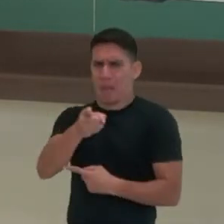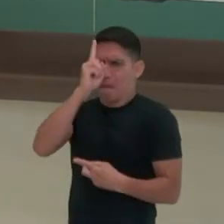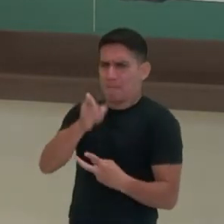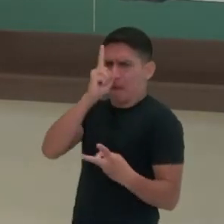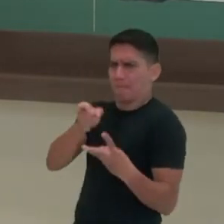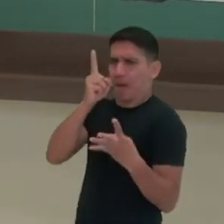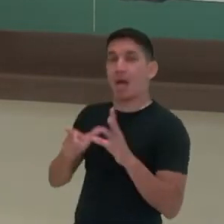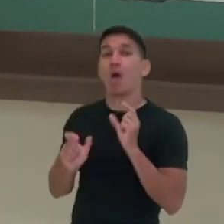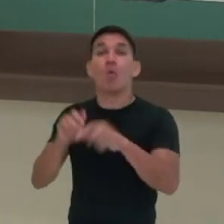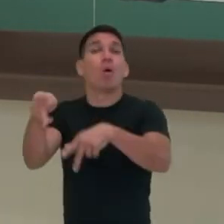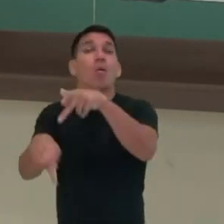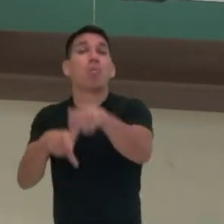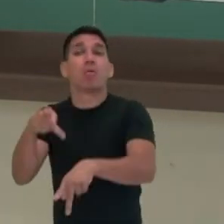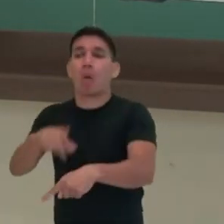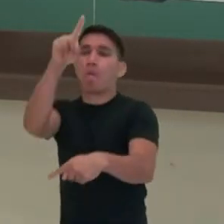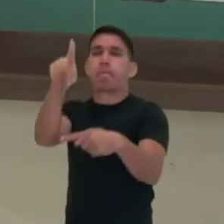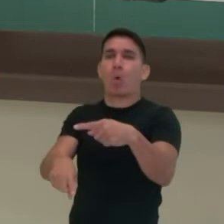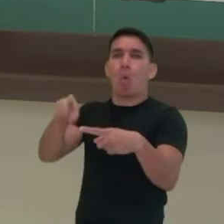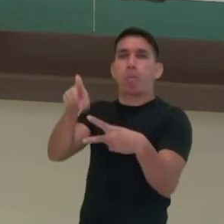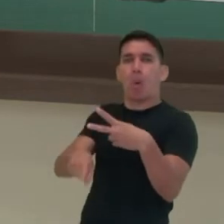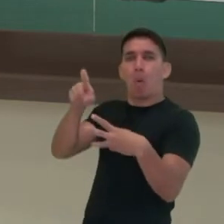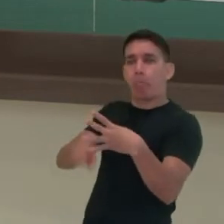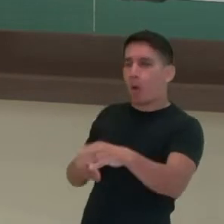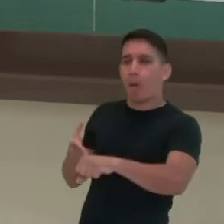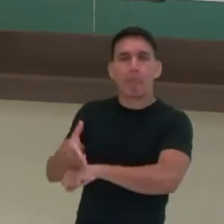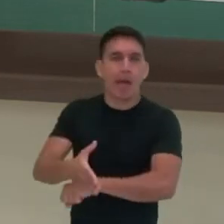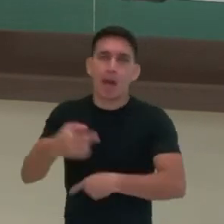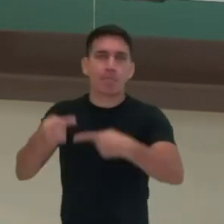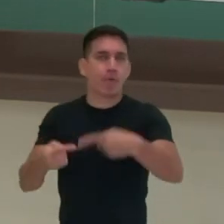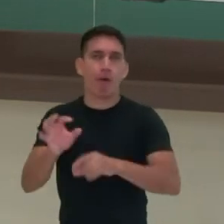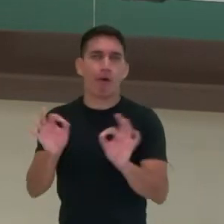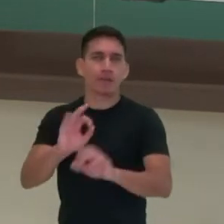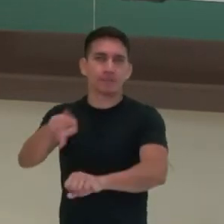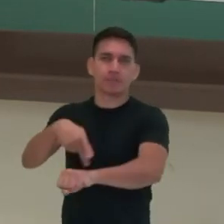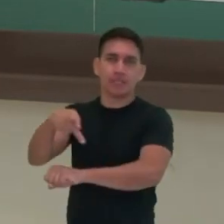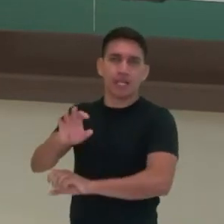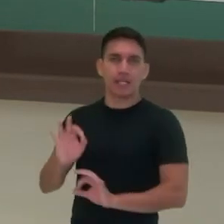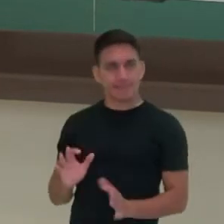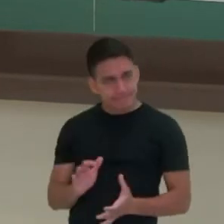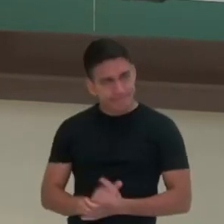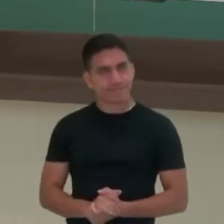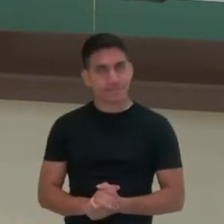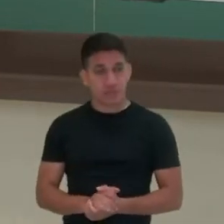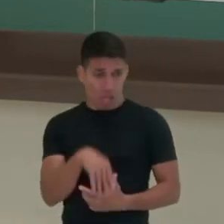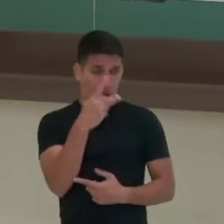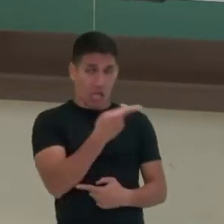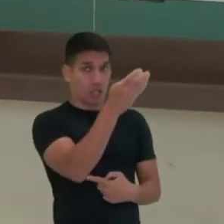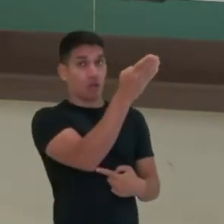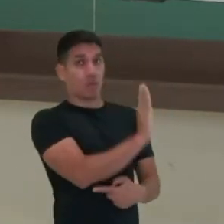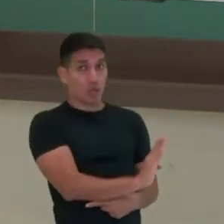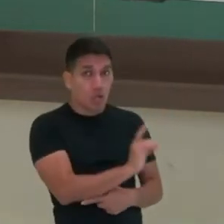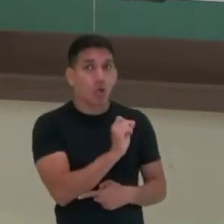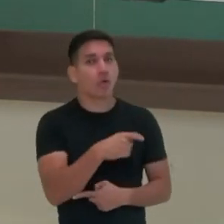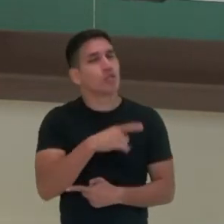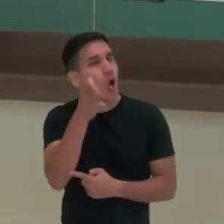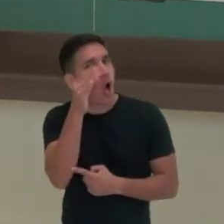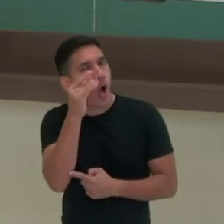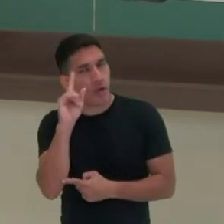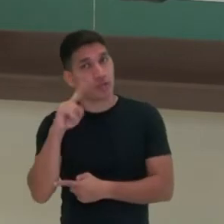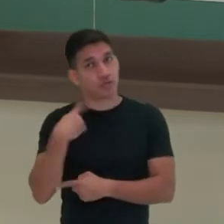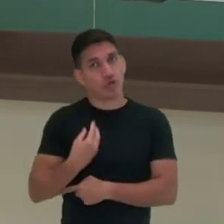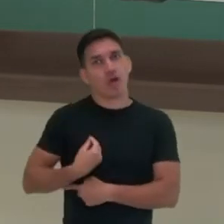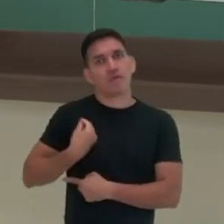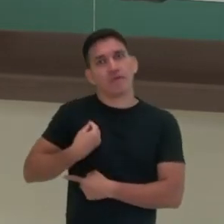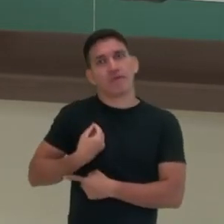em que o povo é proibido de participar da vida política do país. No Brasil, uma curiosidade é que nós